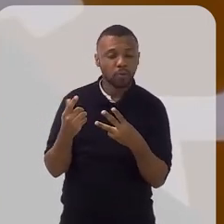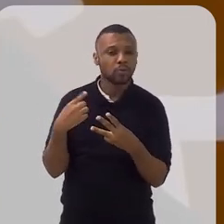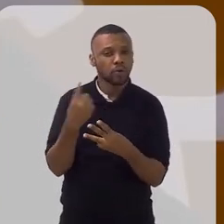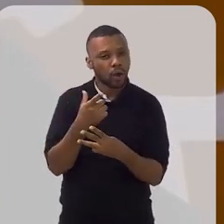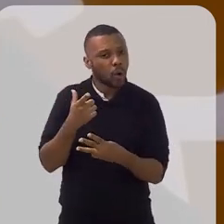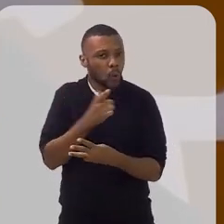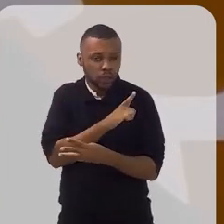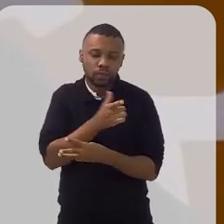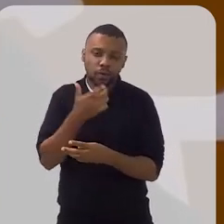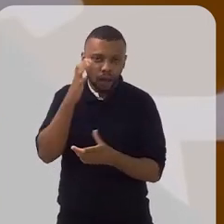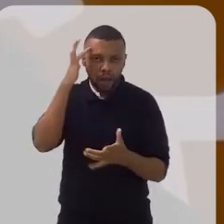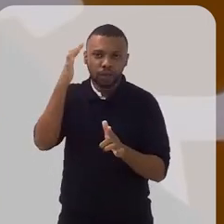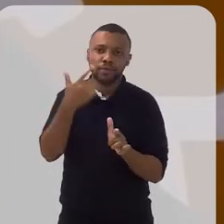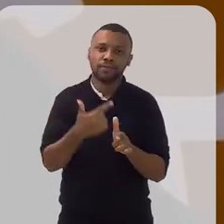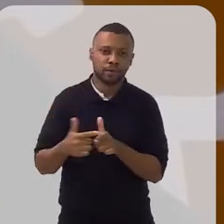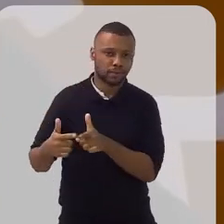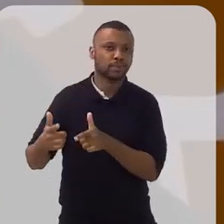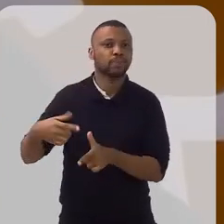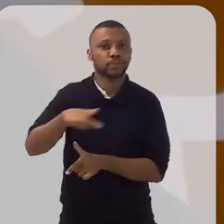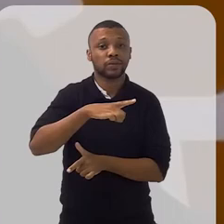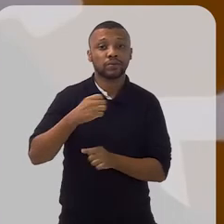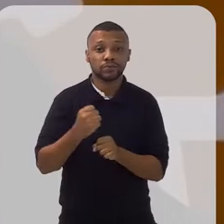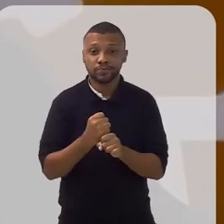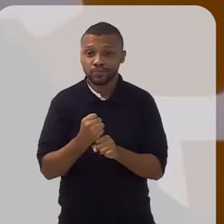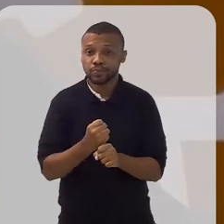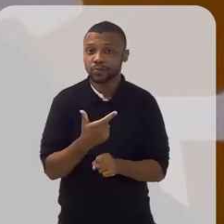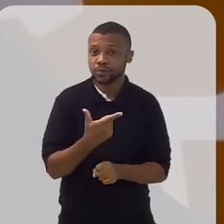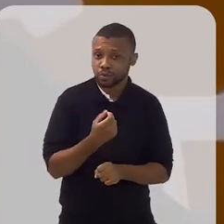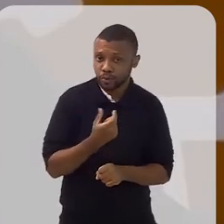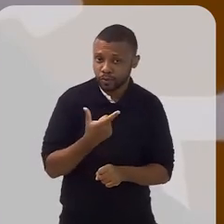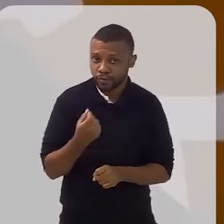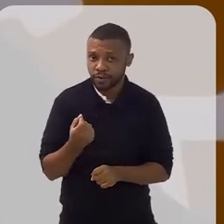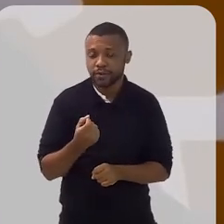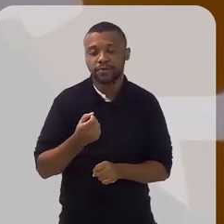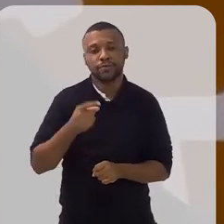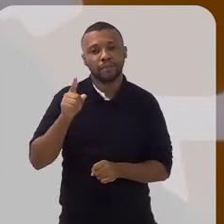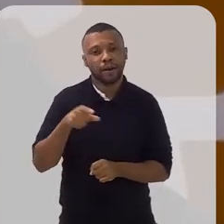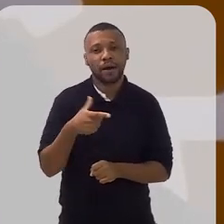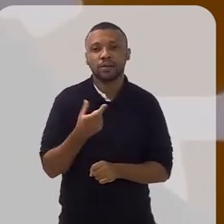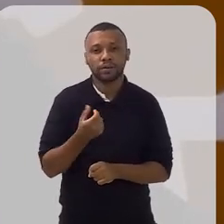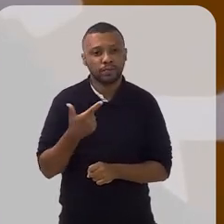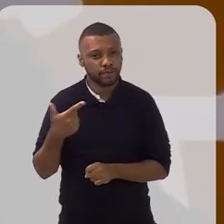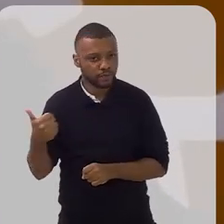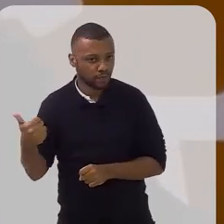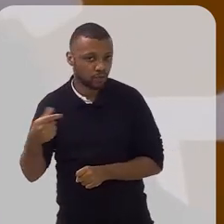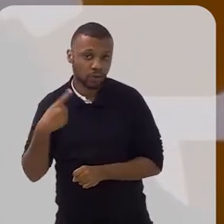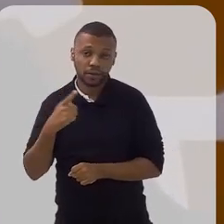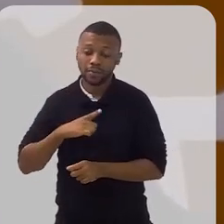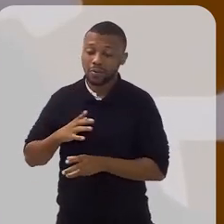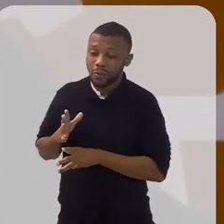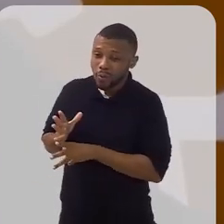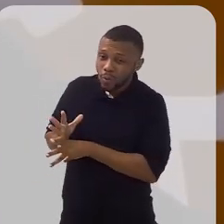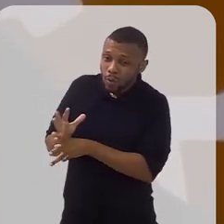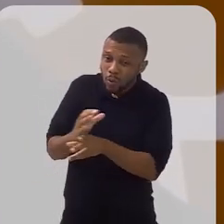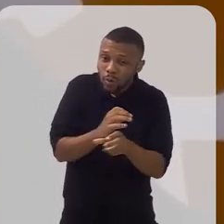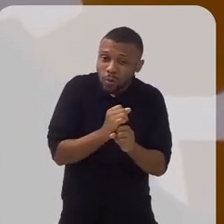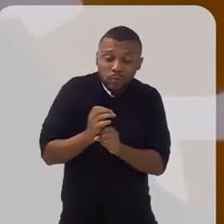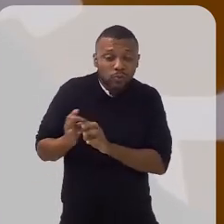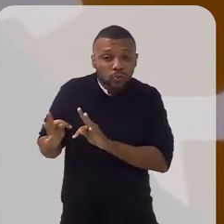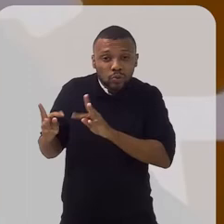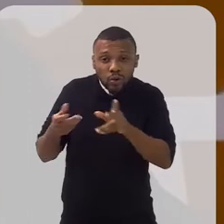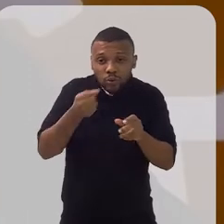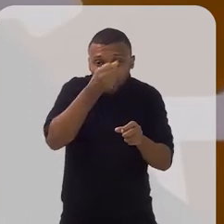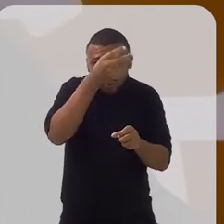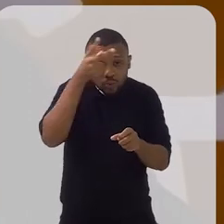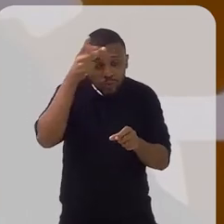se encontrar. E aí esse trabalho aconteceu bem forte em 2020 e 2021. Hoje a gente tem quase a totalidade dos